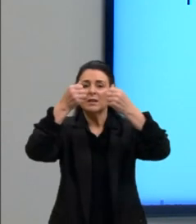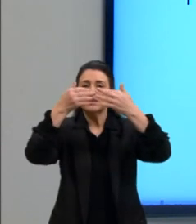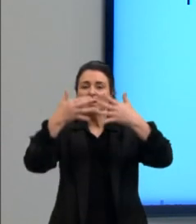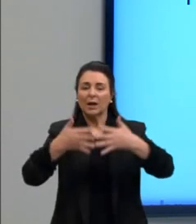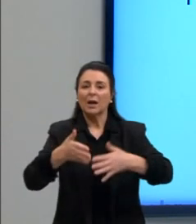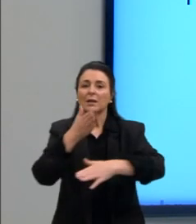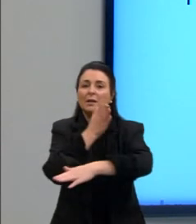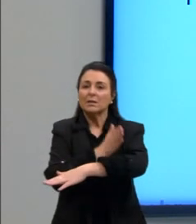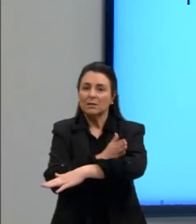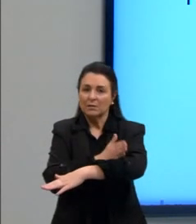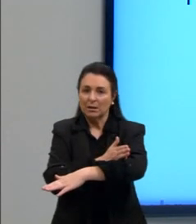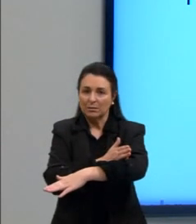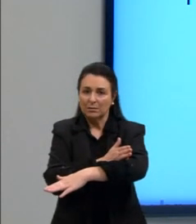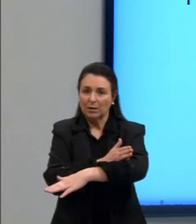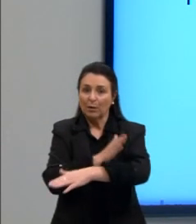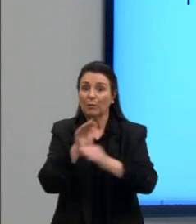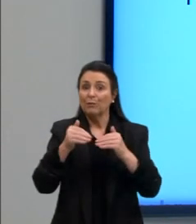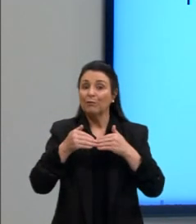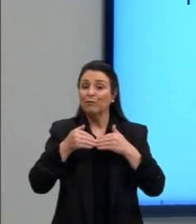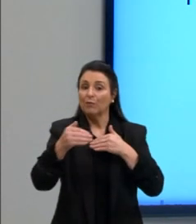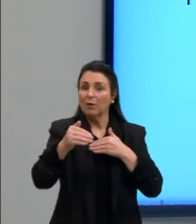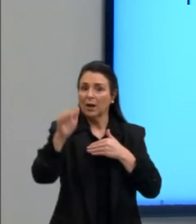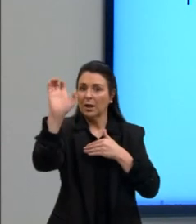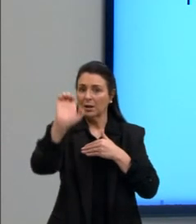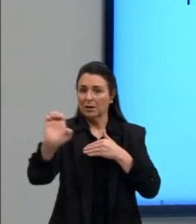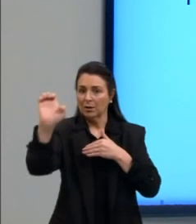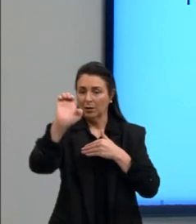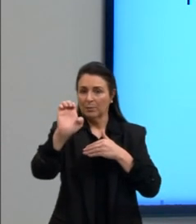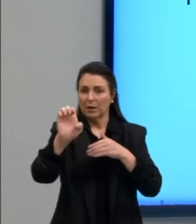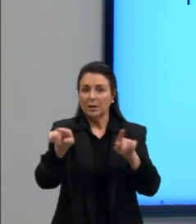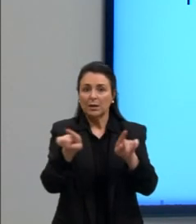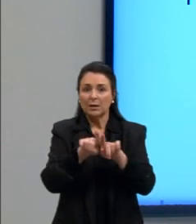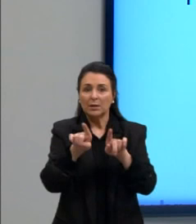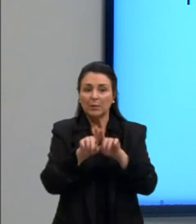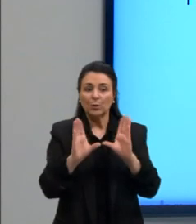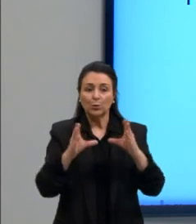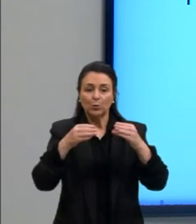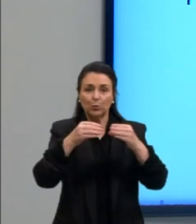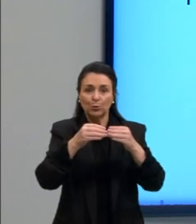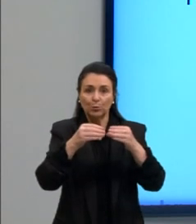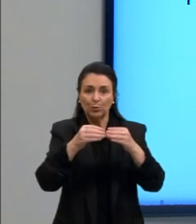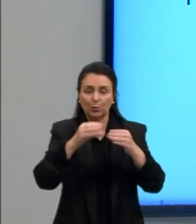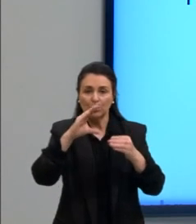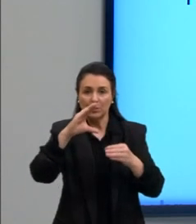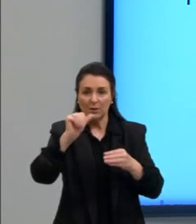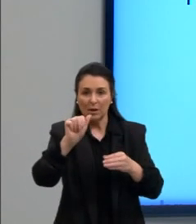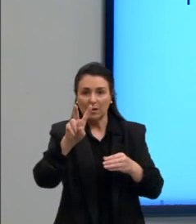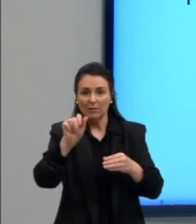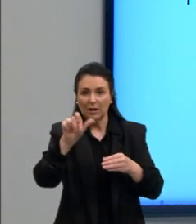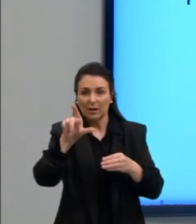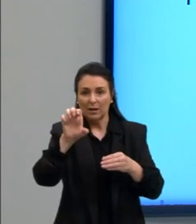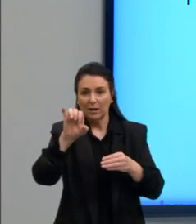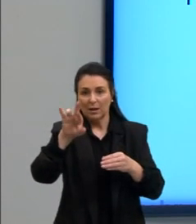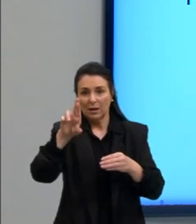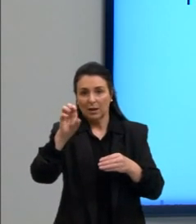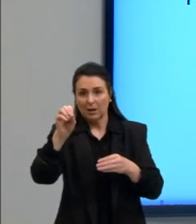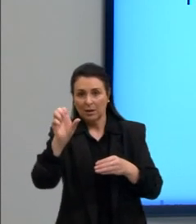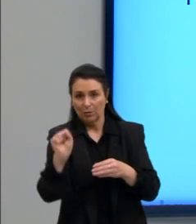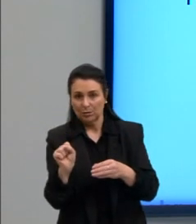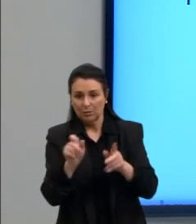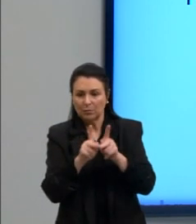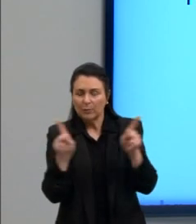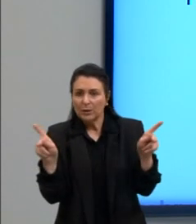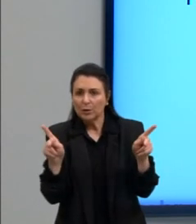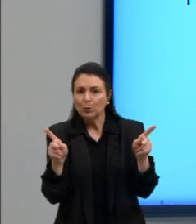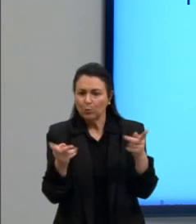Europa e dos cavaleiros. Um período, então, que não foi só de fugir dos bárbaros, da violência, um período que teve